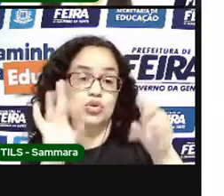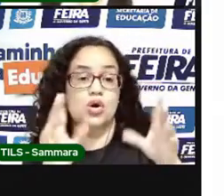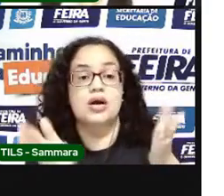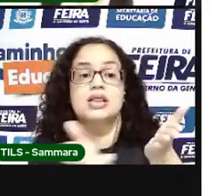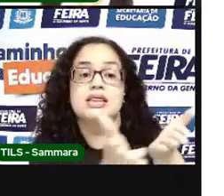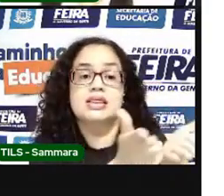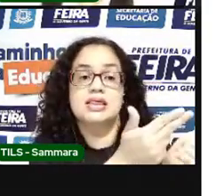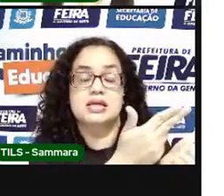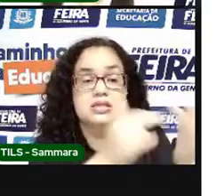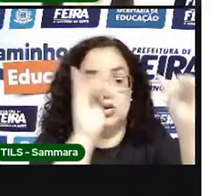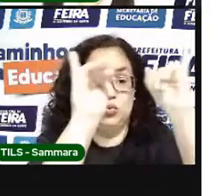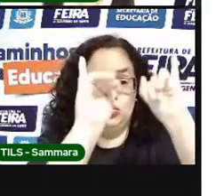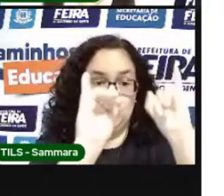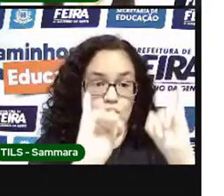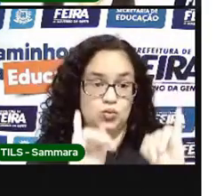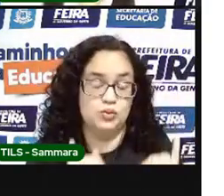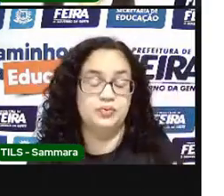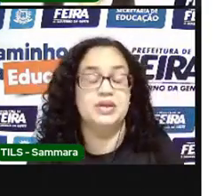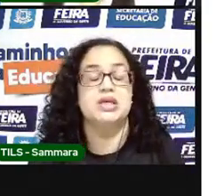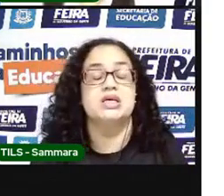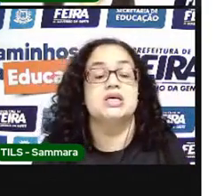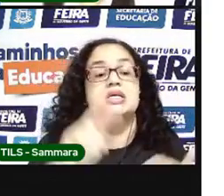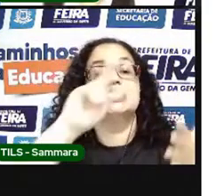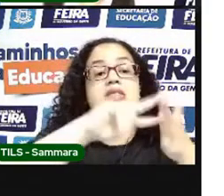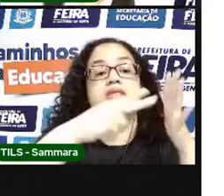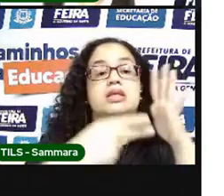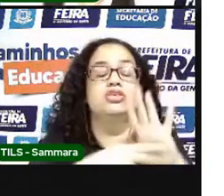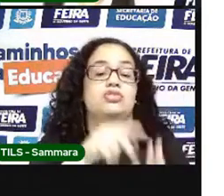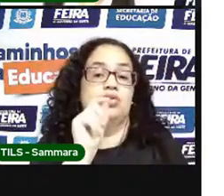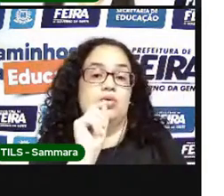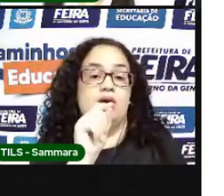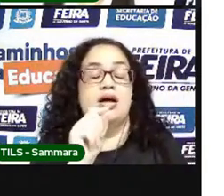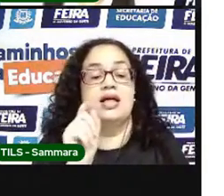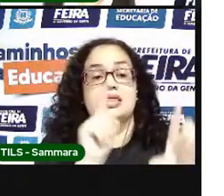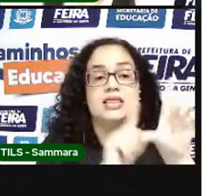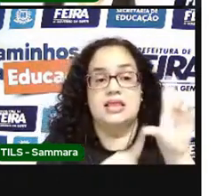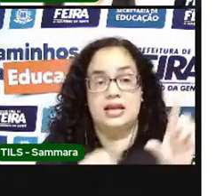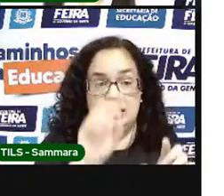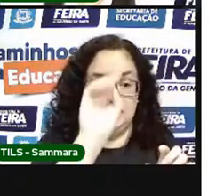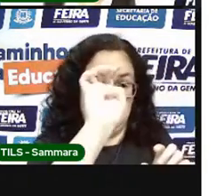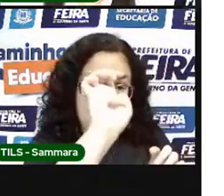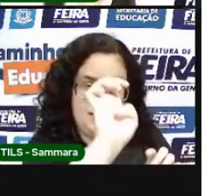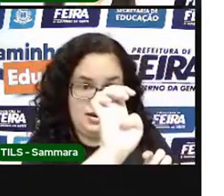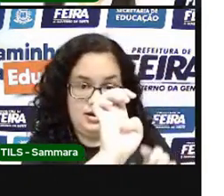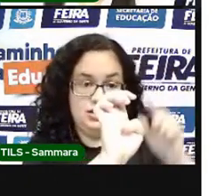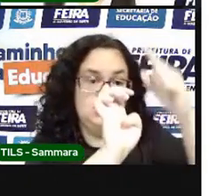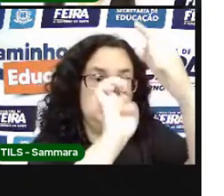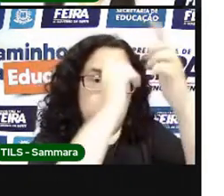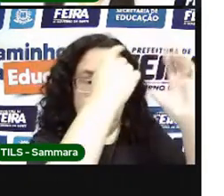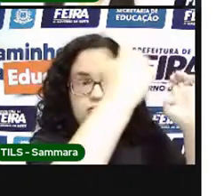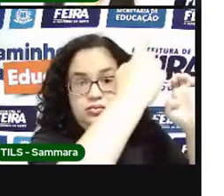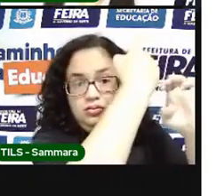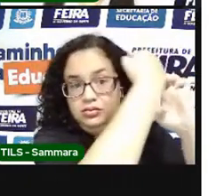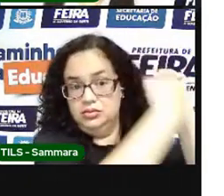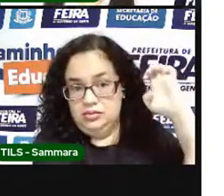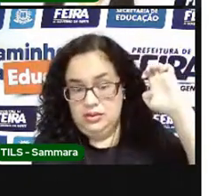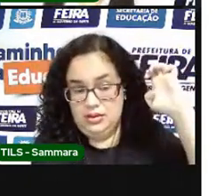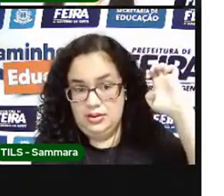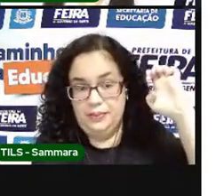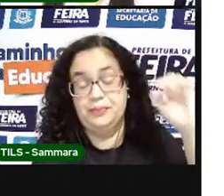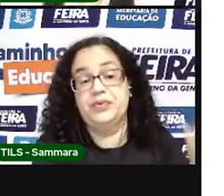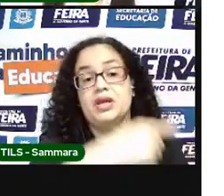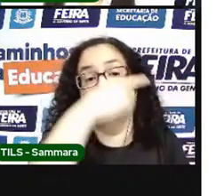símbolos. O que significa isso aqui? Nós temos a letra E e um sinal de proibição aqui.